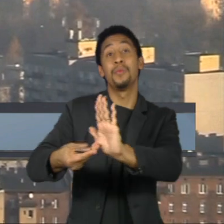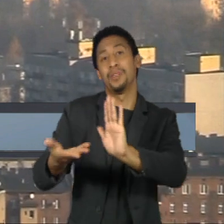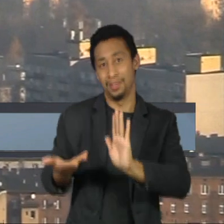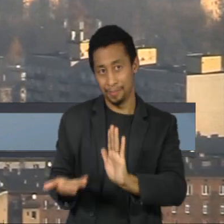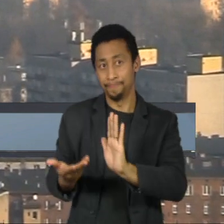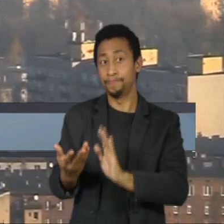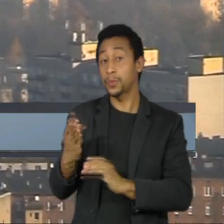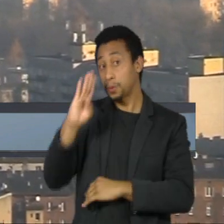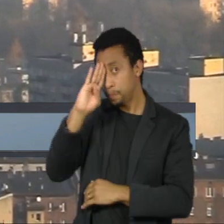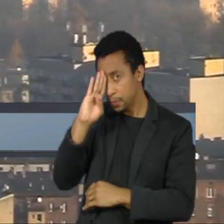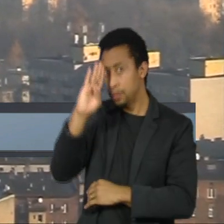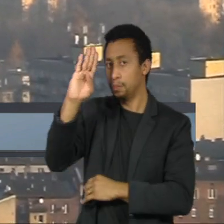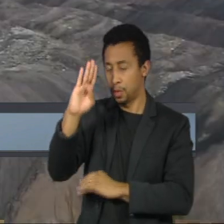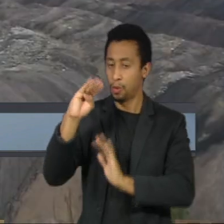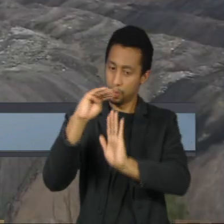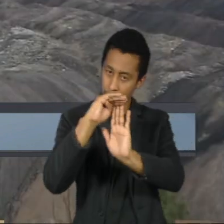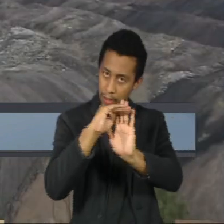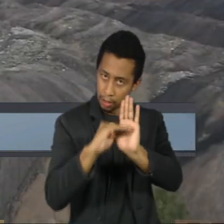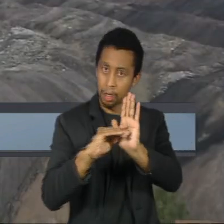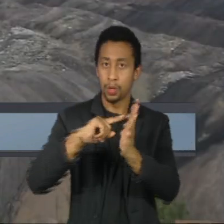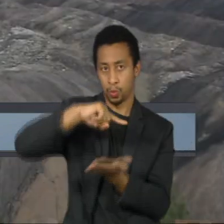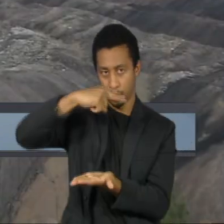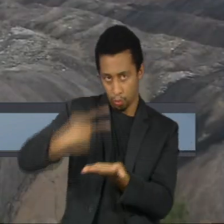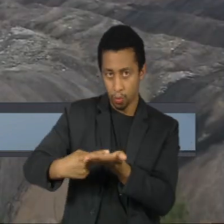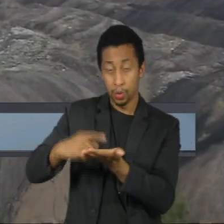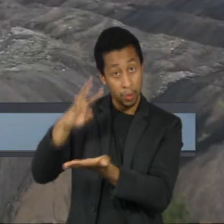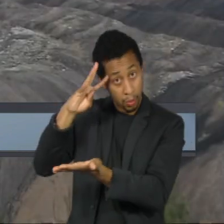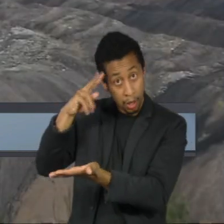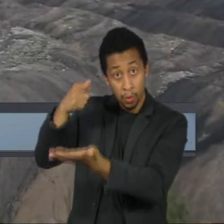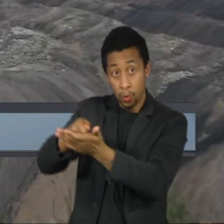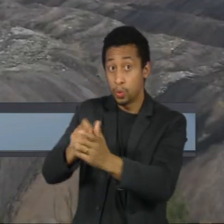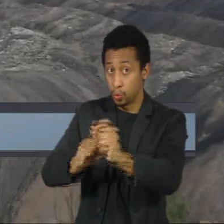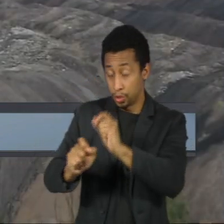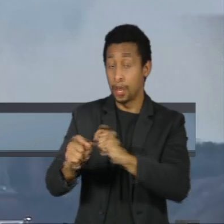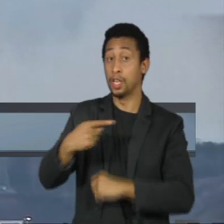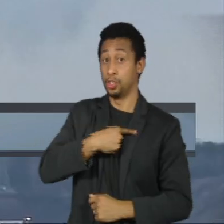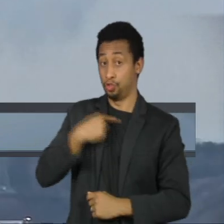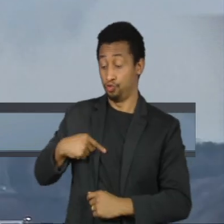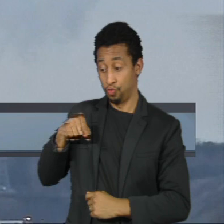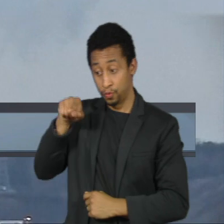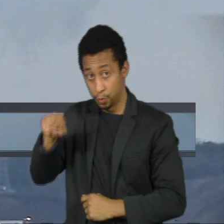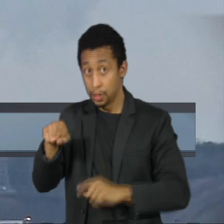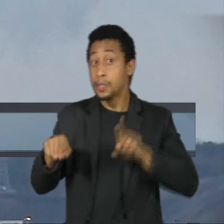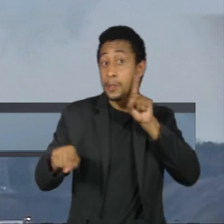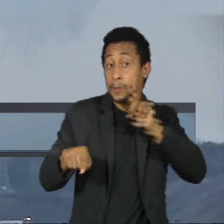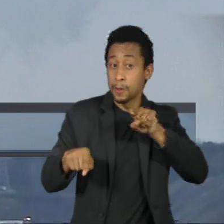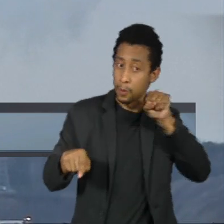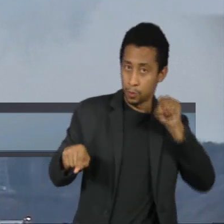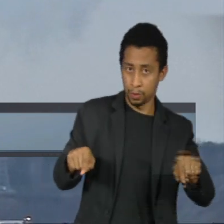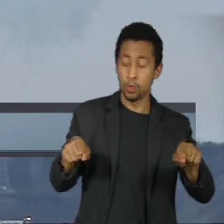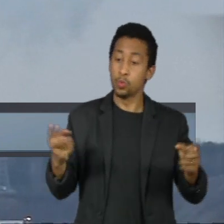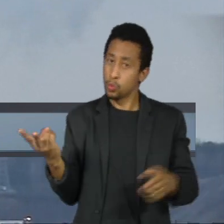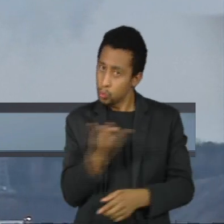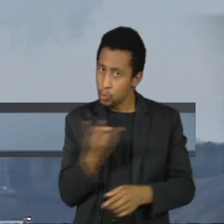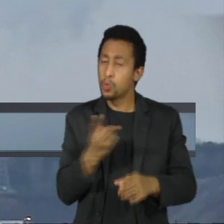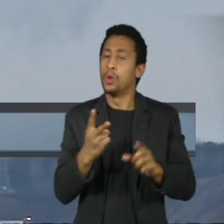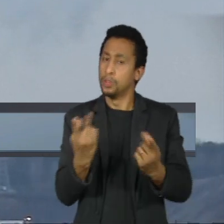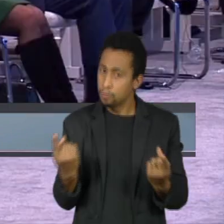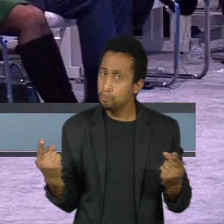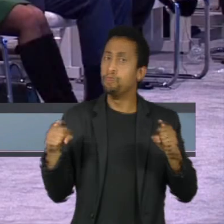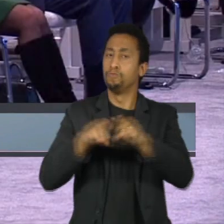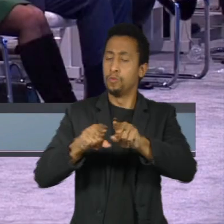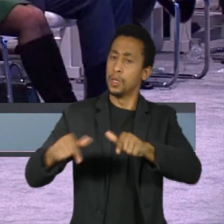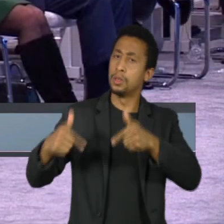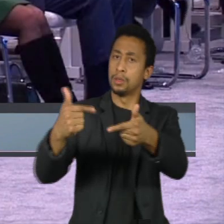pontos principais do acordo está a decisão de que ambos os lados, China e Estados Unidos, pretendem colaborar no combate ao